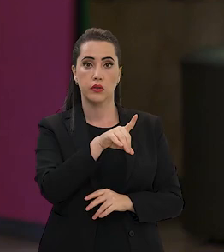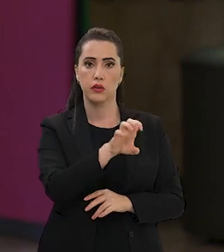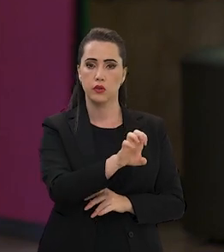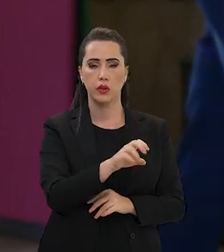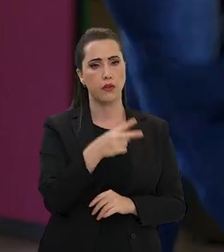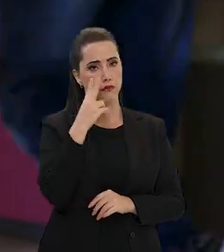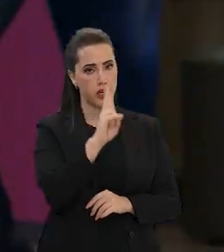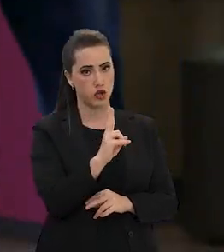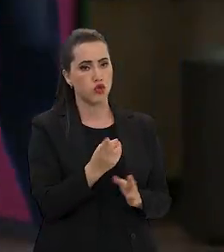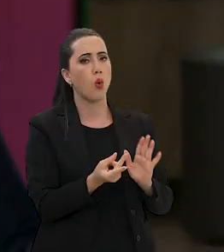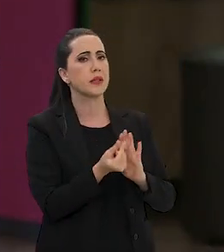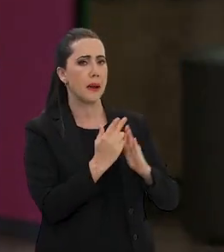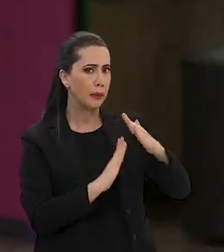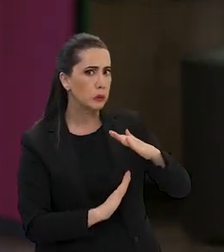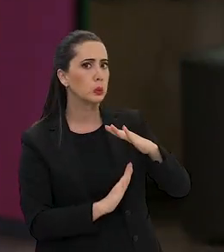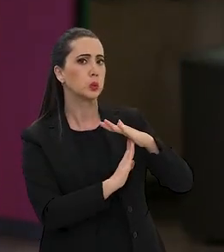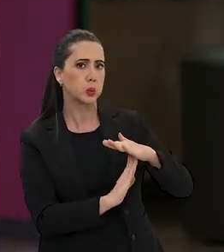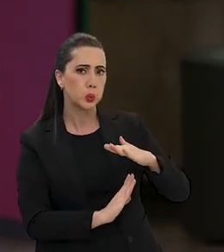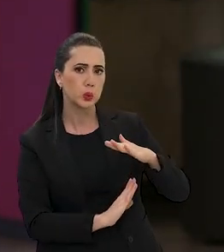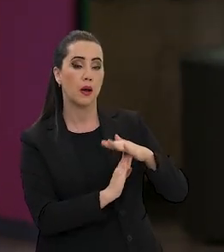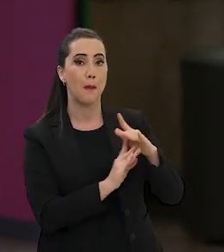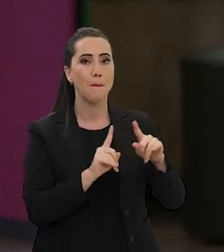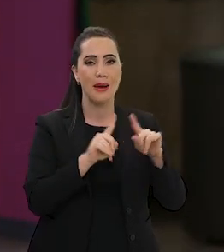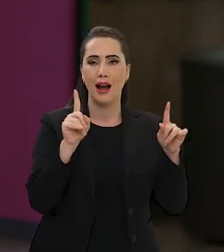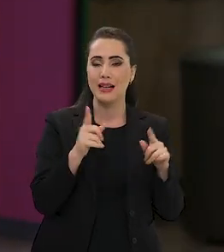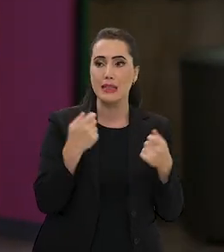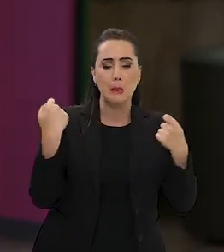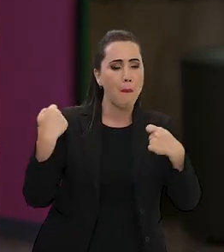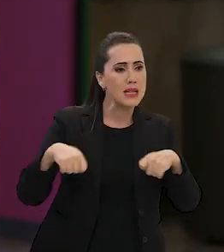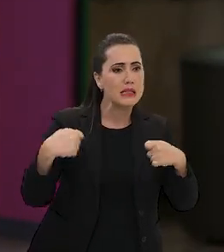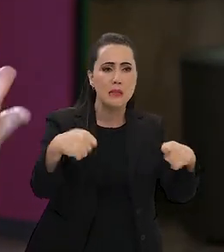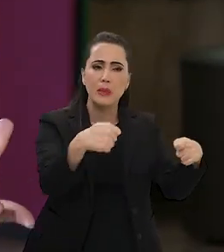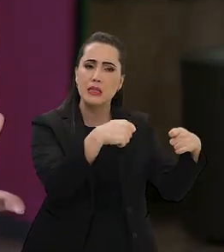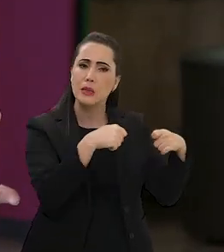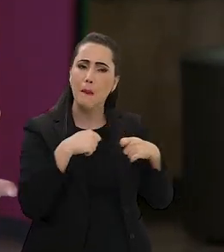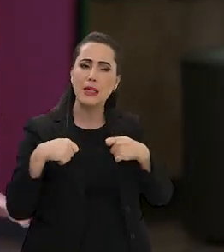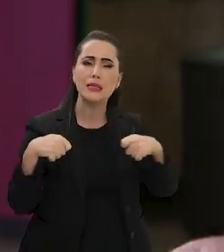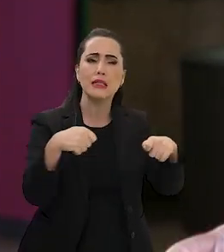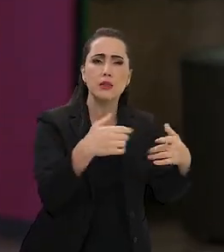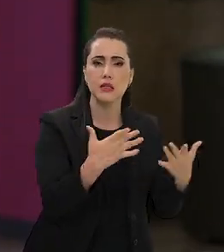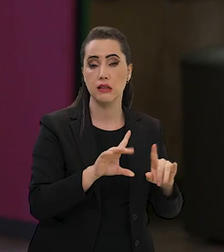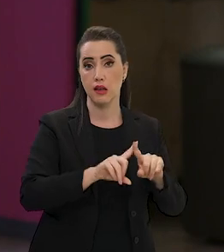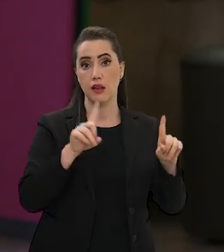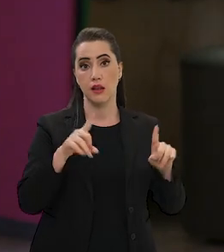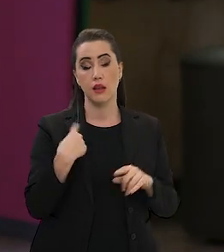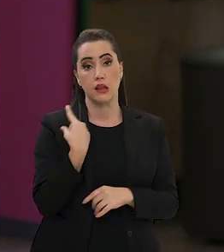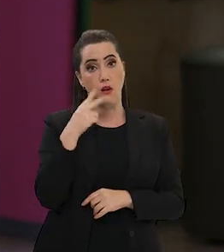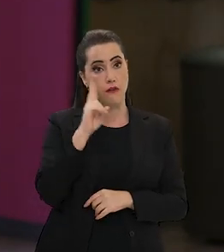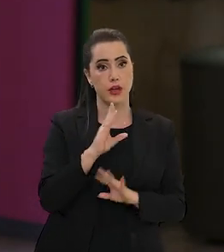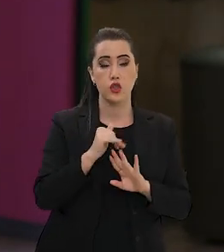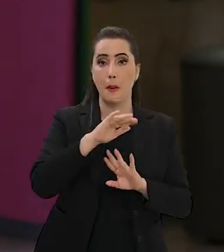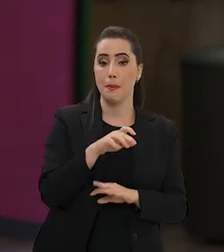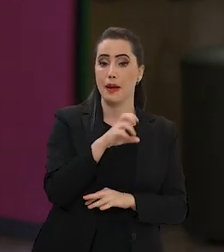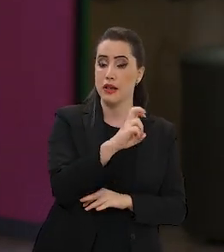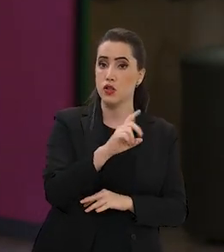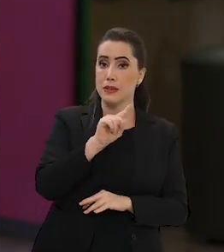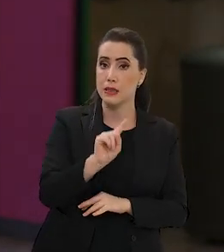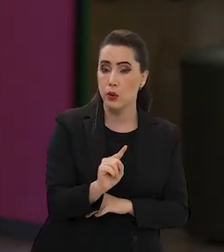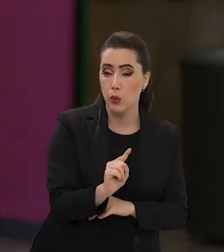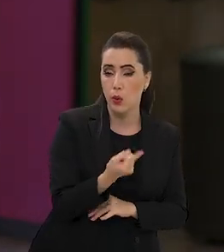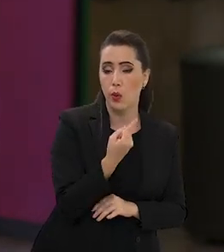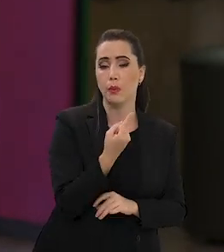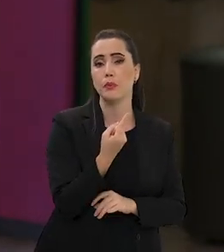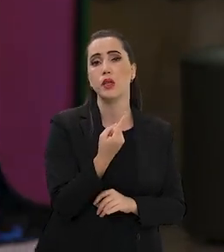Porque veja, os recursos são limitados, as necessidades são enormes, né? Nós temos aí mais de 5 mil